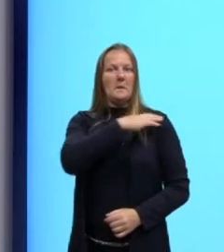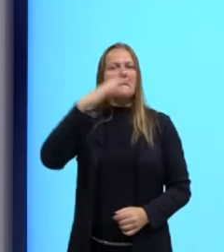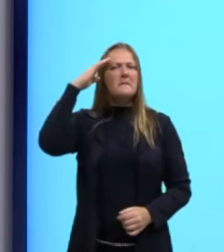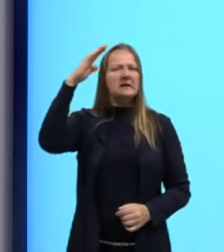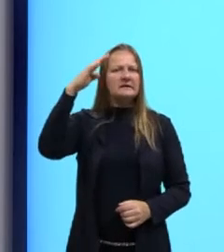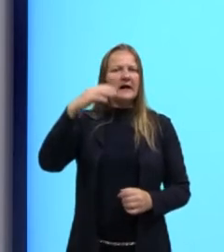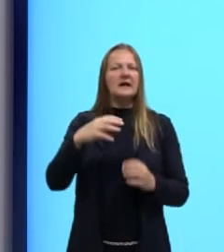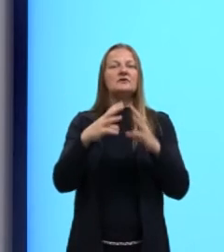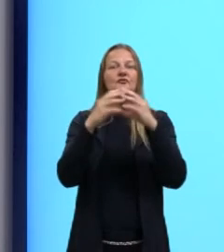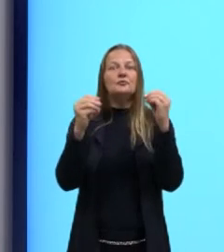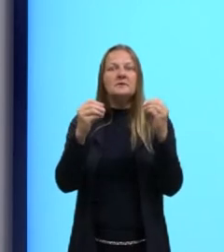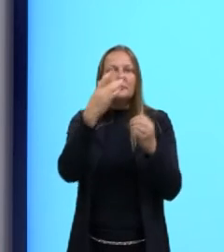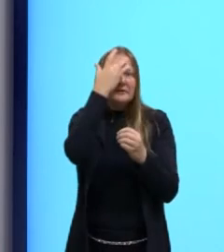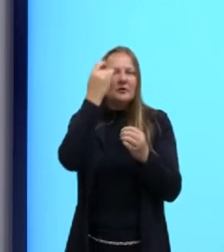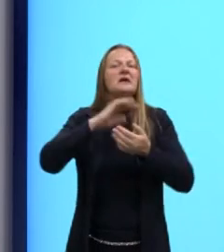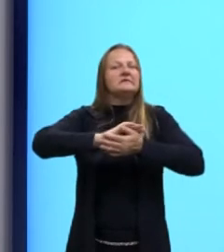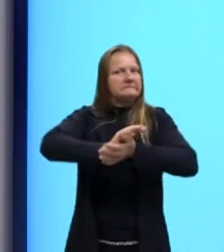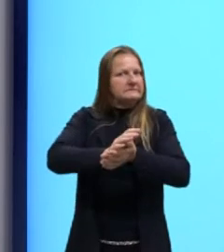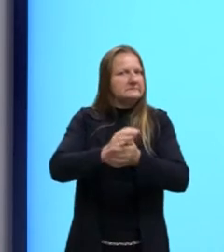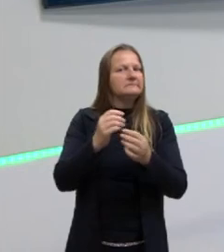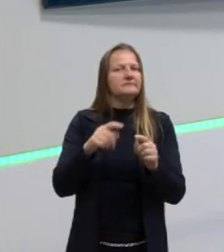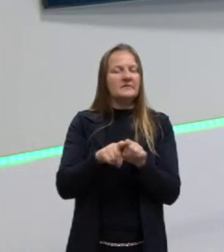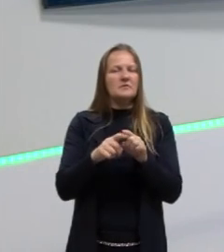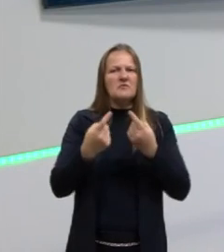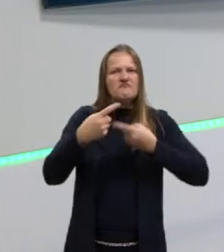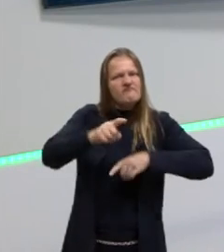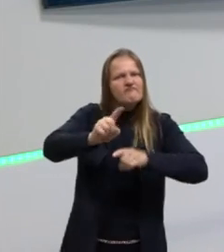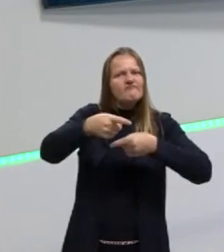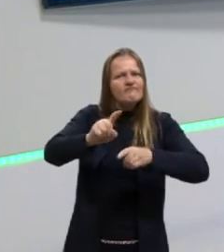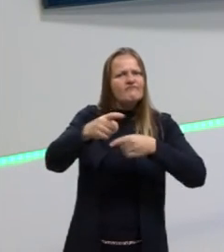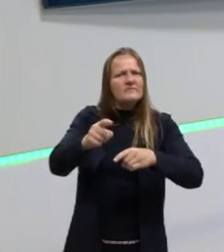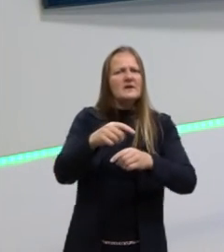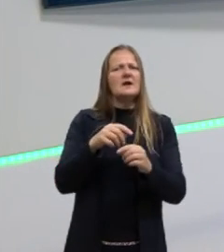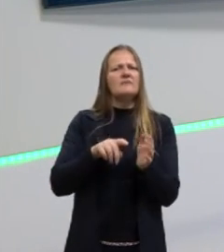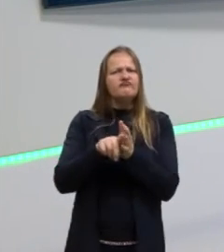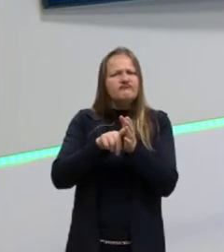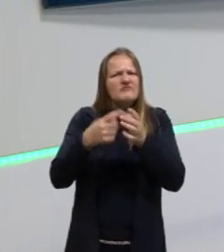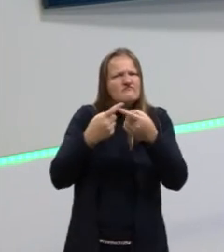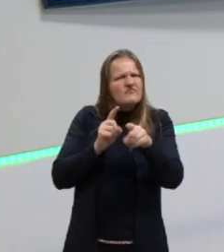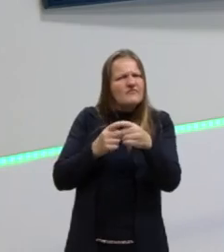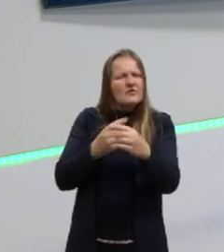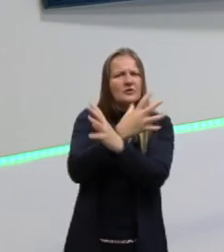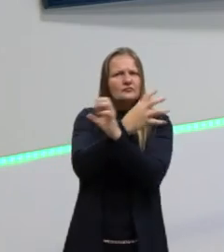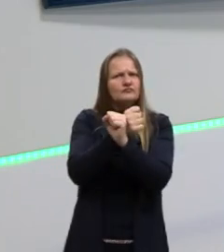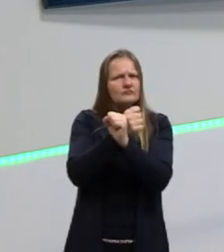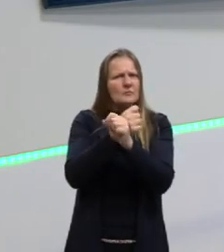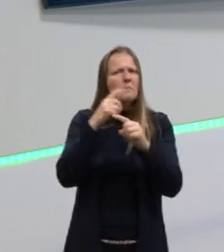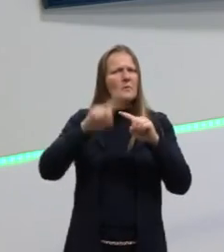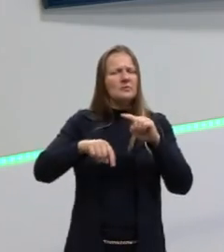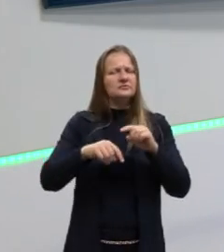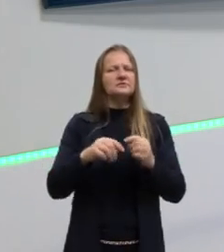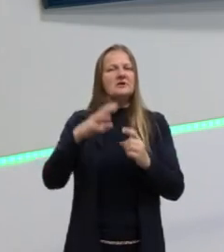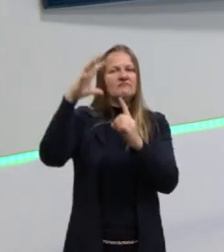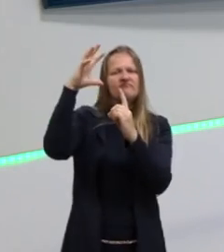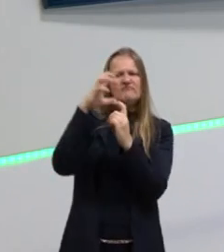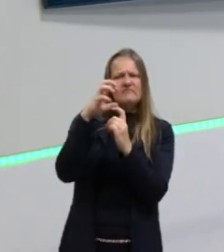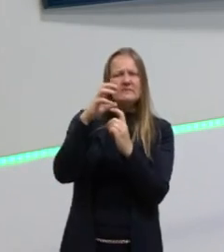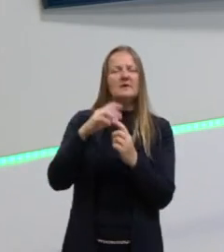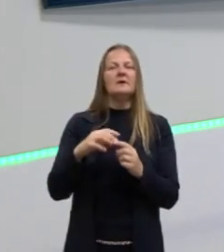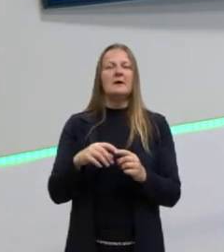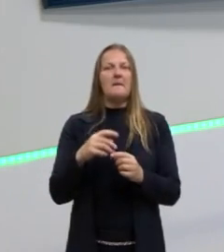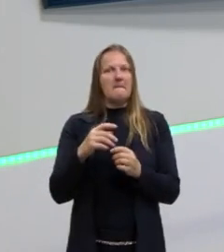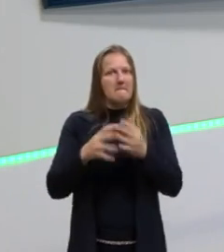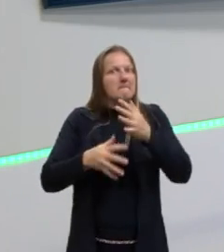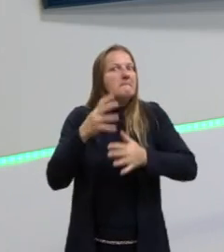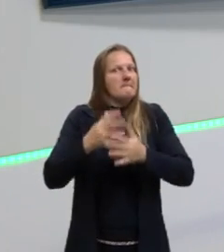provocação, ele está questionando o governo, ele está questionando a censura, ele está questionando a repressão. E é uma obra muito polêmica, porque